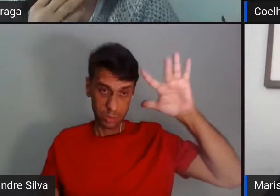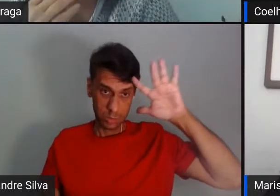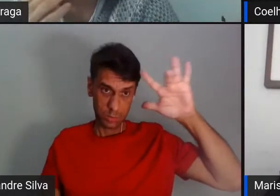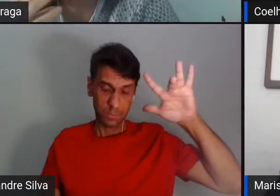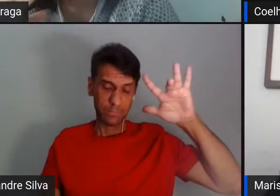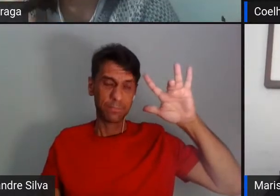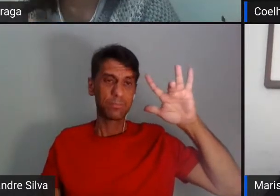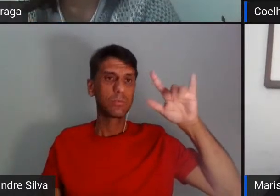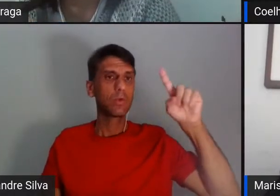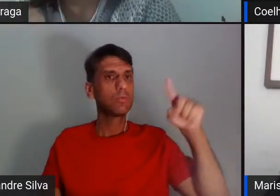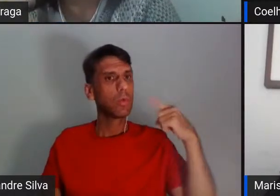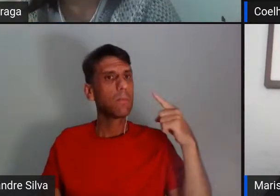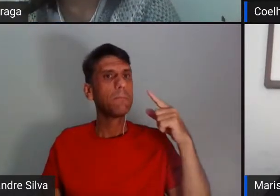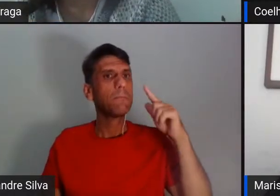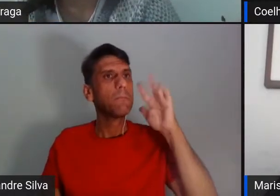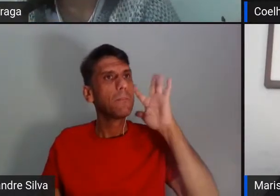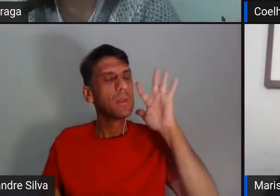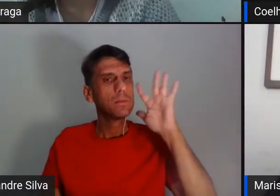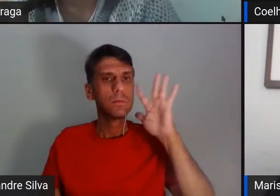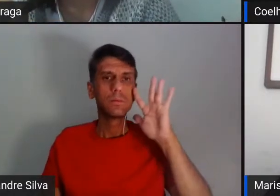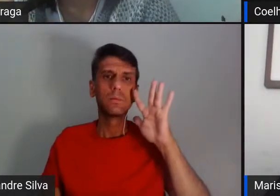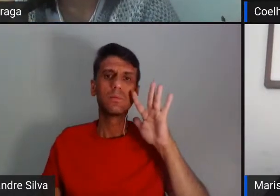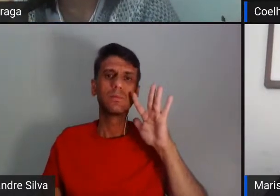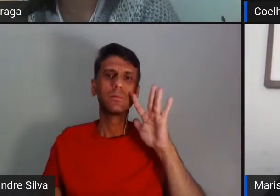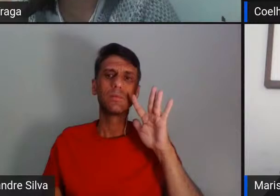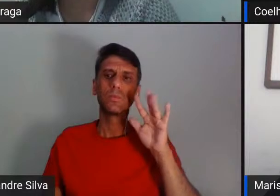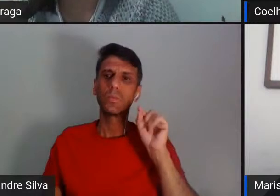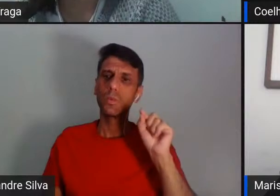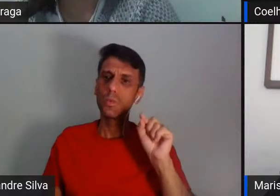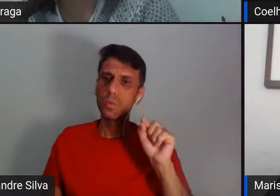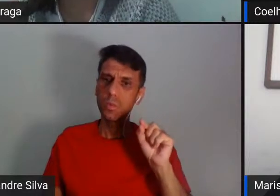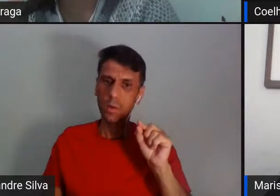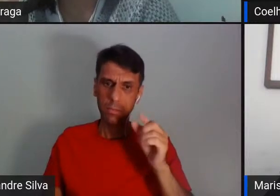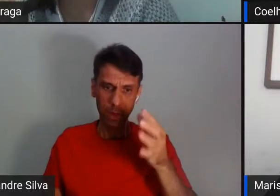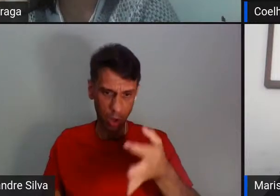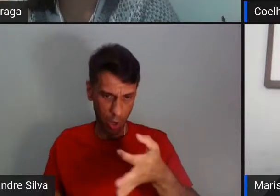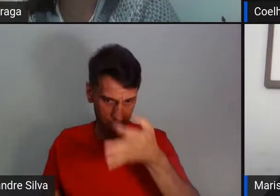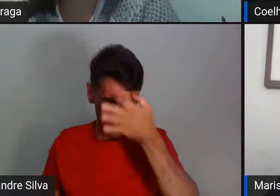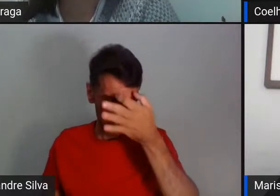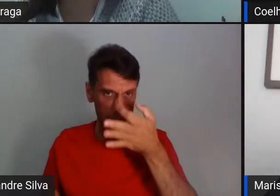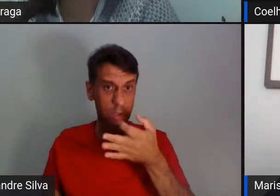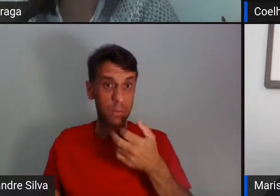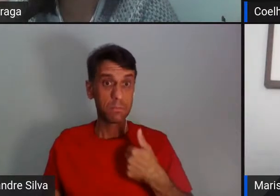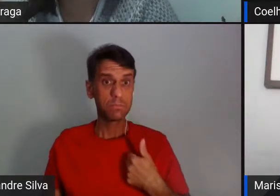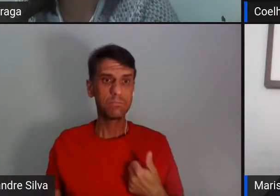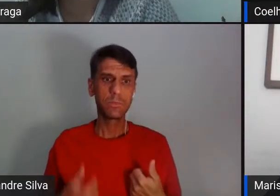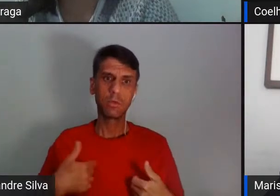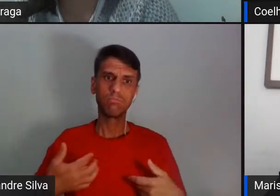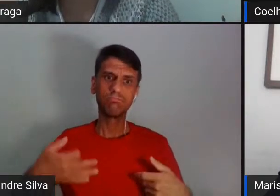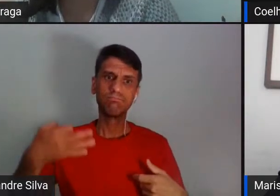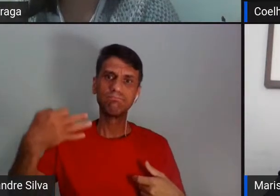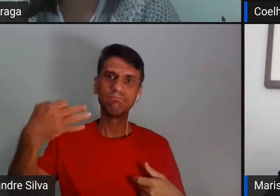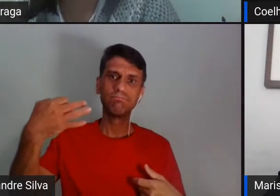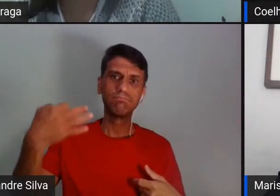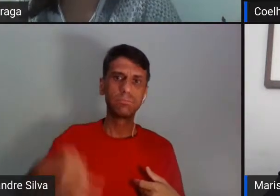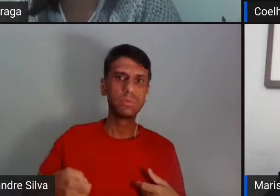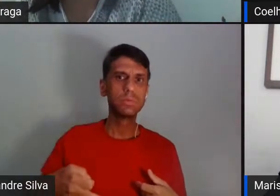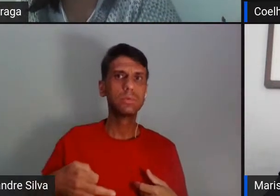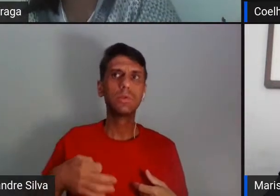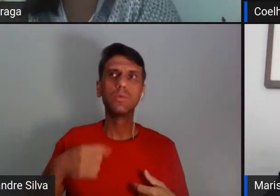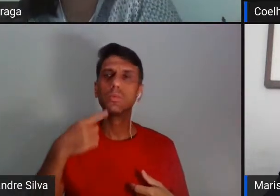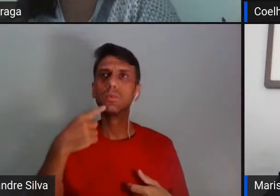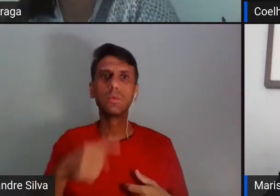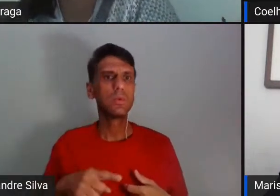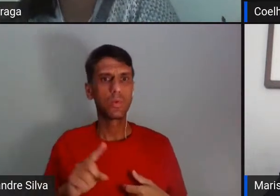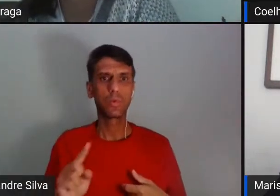que você pode abrir mão um pouco dessa tua consciência, dessa tua razão, ou esse não